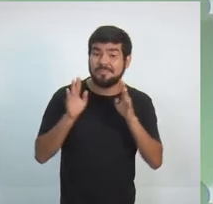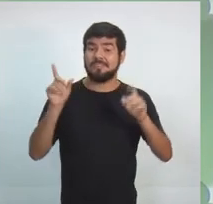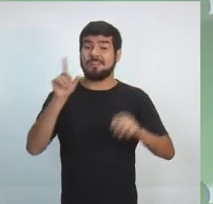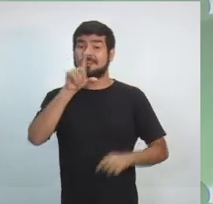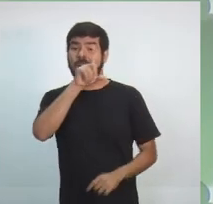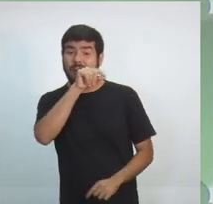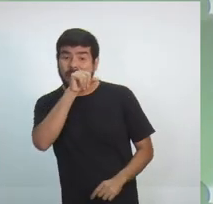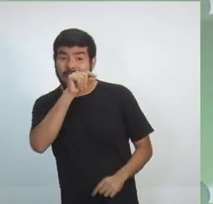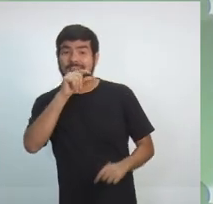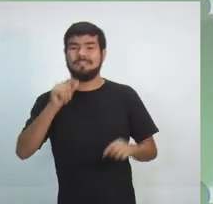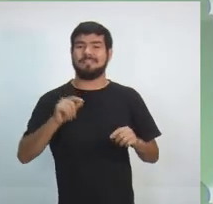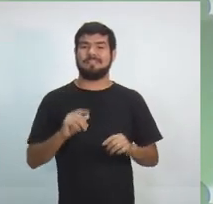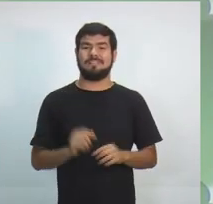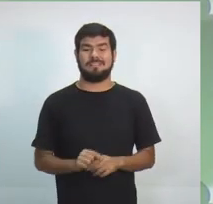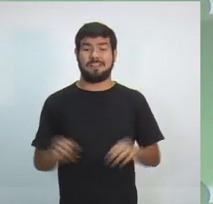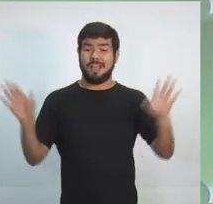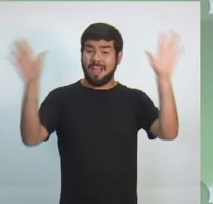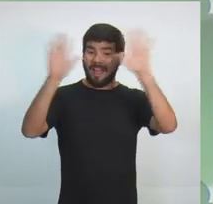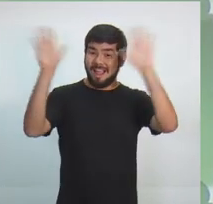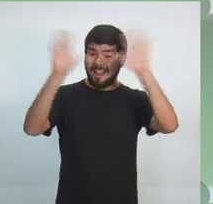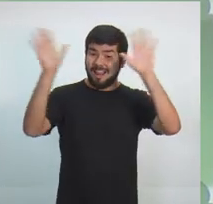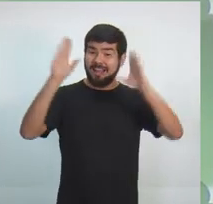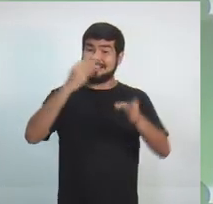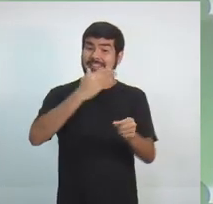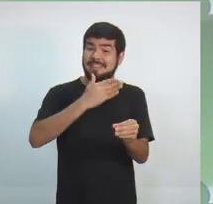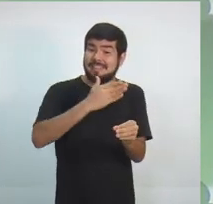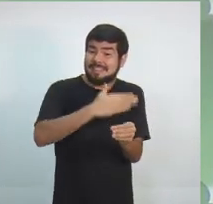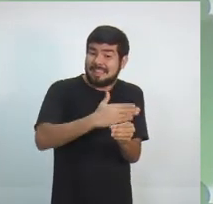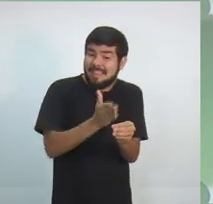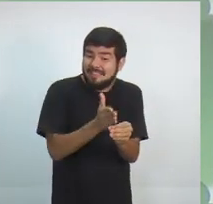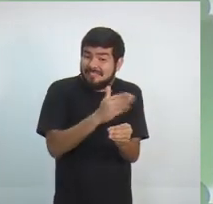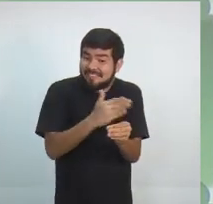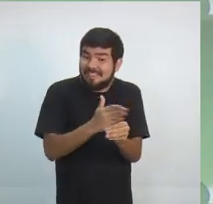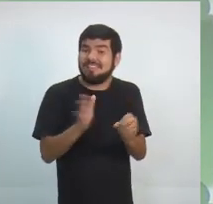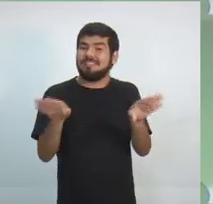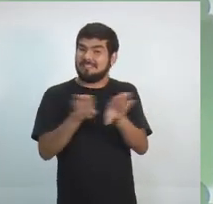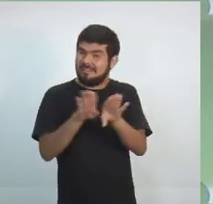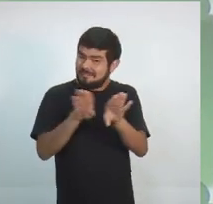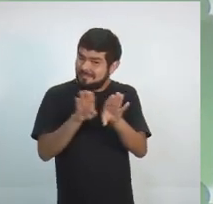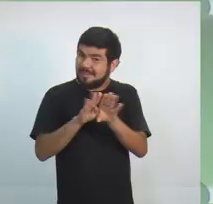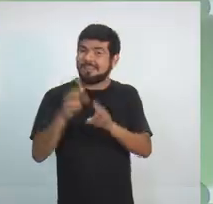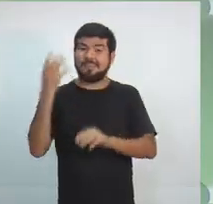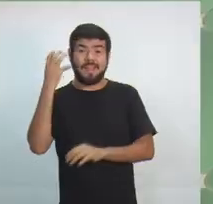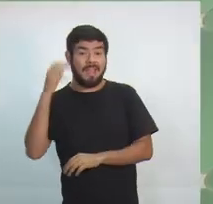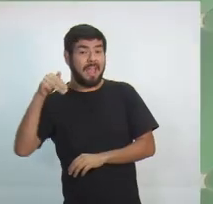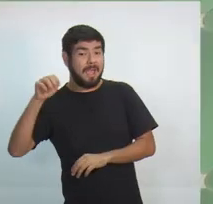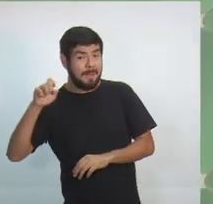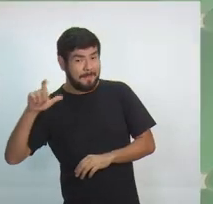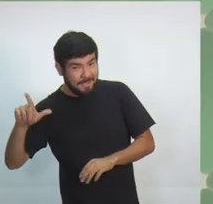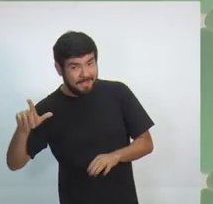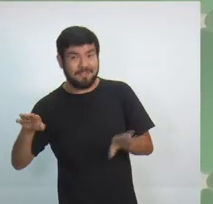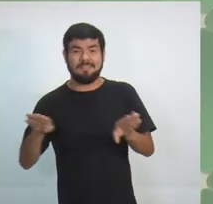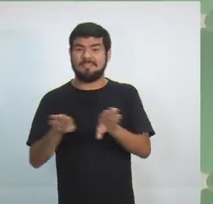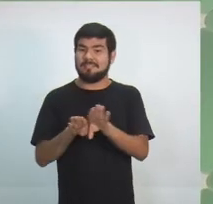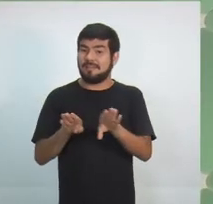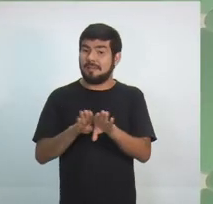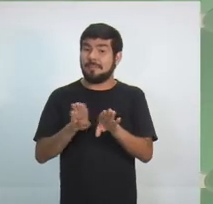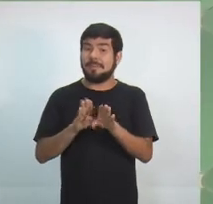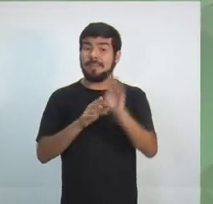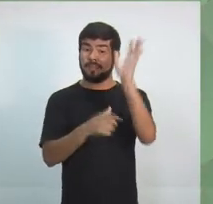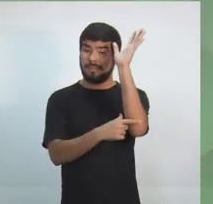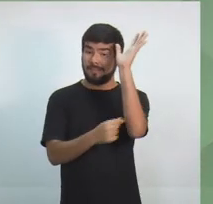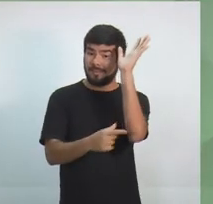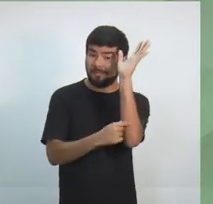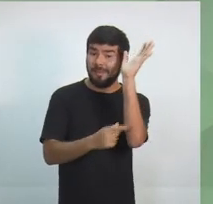em Tefé. Olá para todo mundo de Tefé. Um grande abraço para todos vocês. Estamos ao vivo pela Rádio Mel também em Tefé. A gente também está sendo recebido em Iranduba,